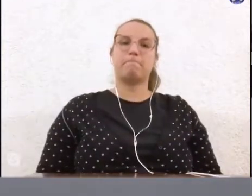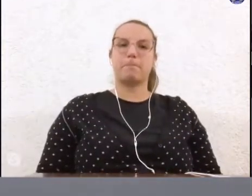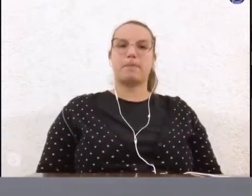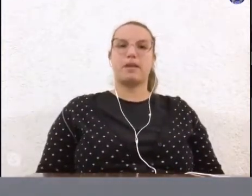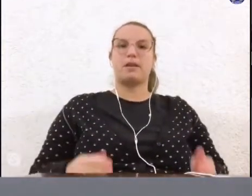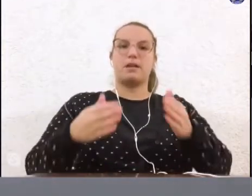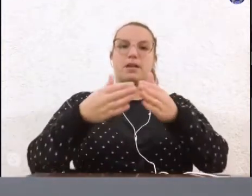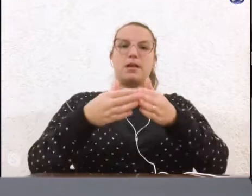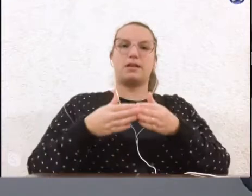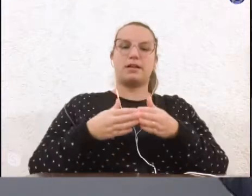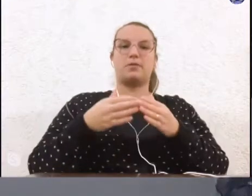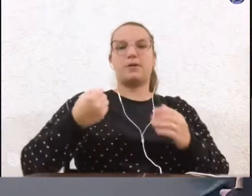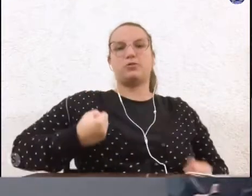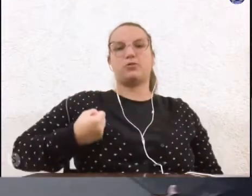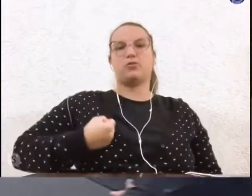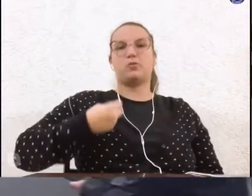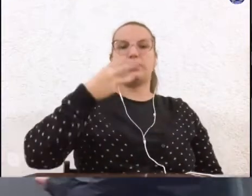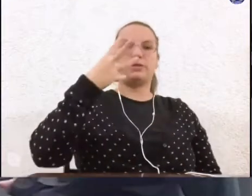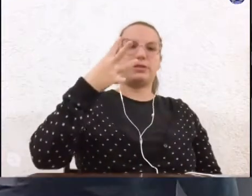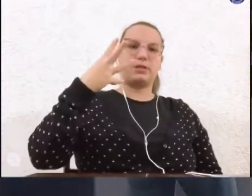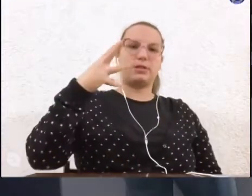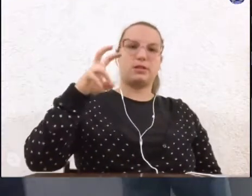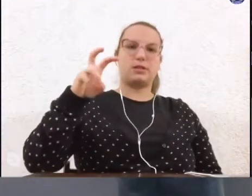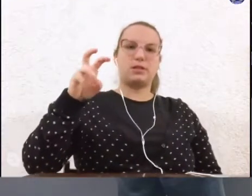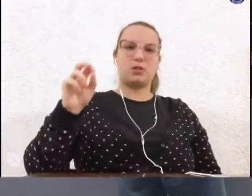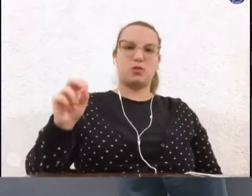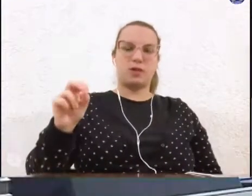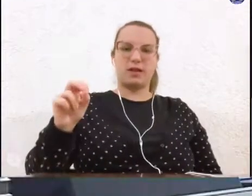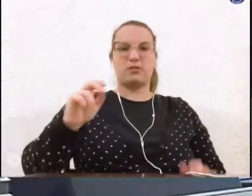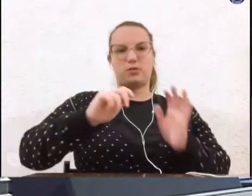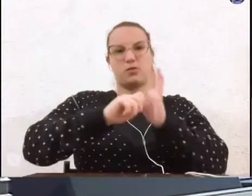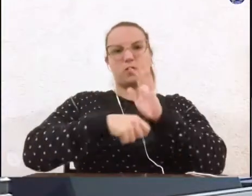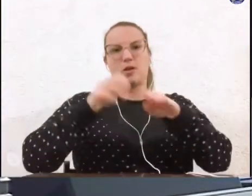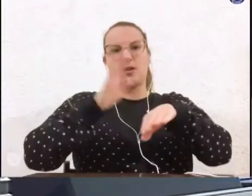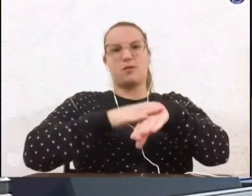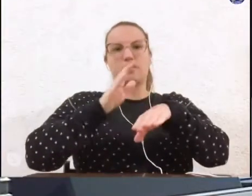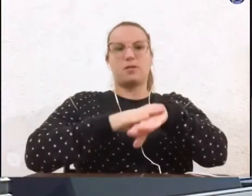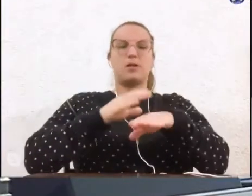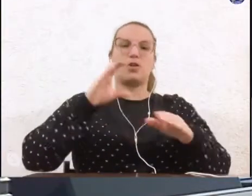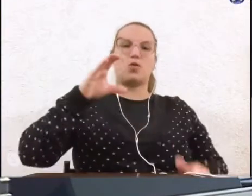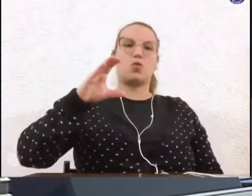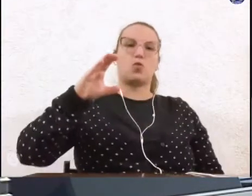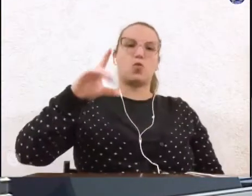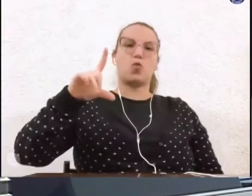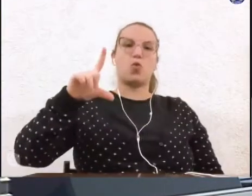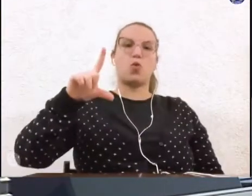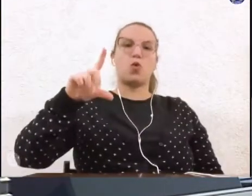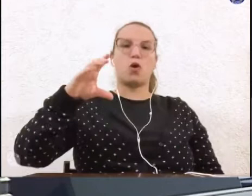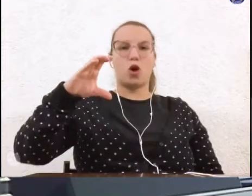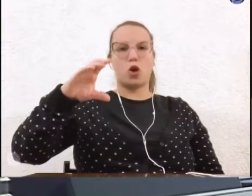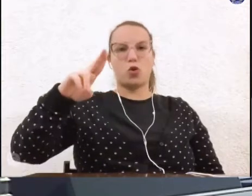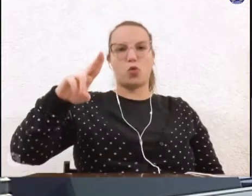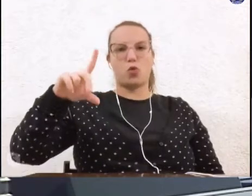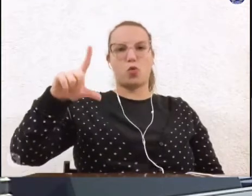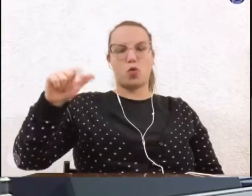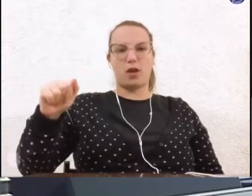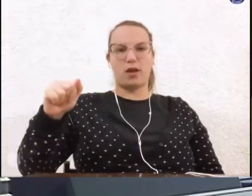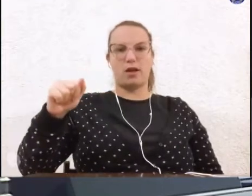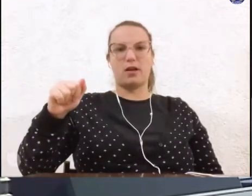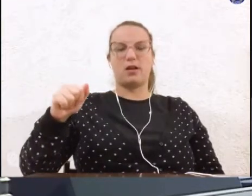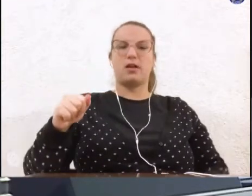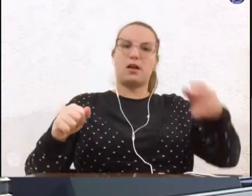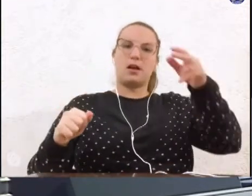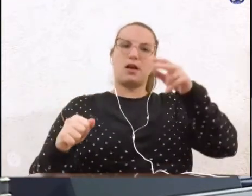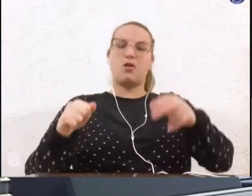nº 350, de autoria do vereador Cula, ao deputado estadual Fernando Cury,